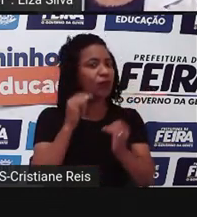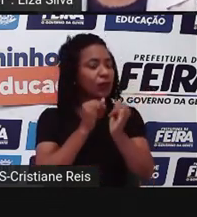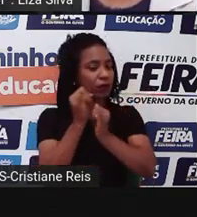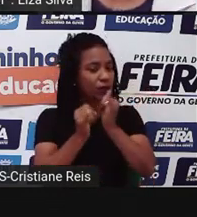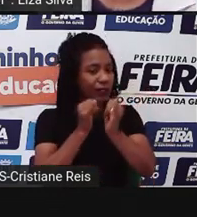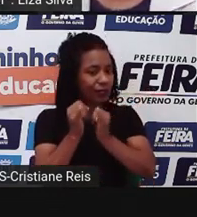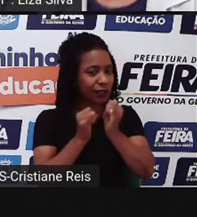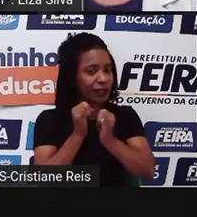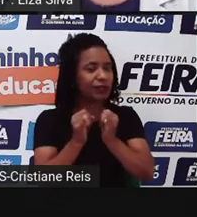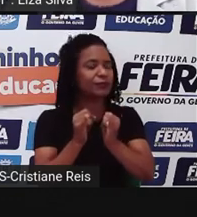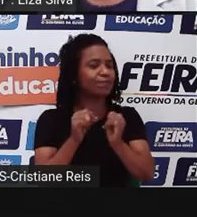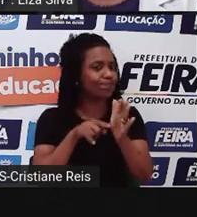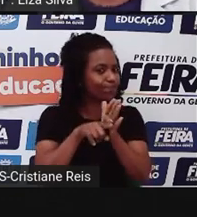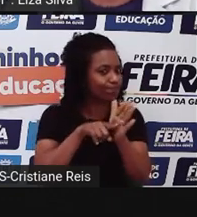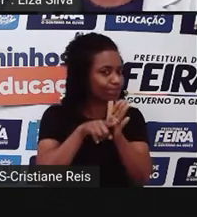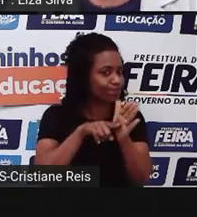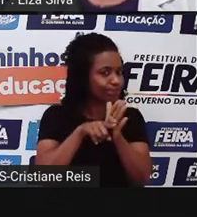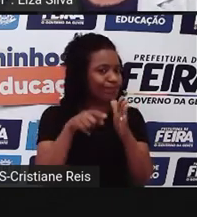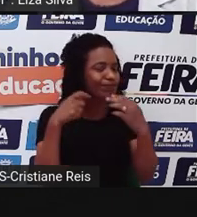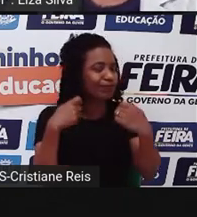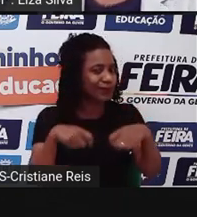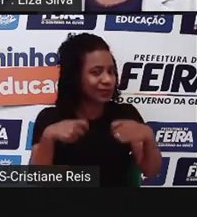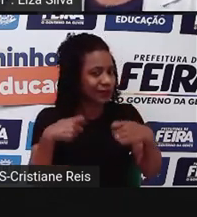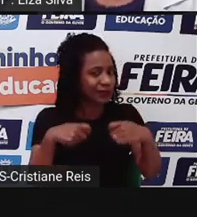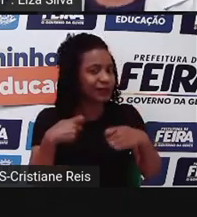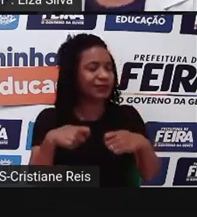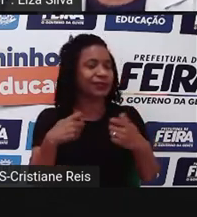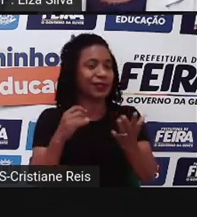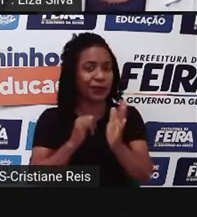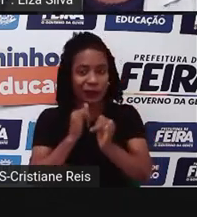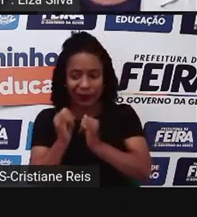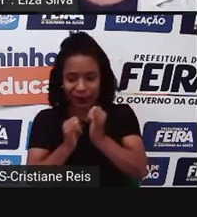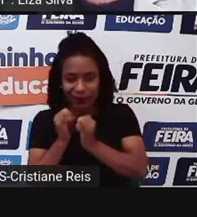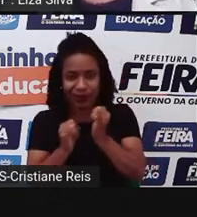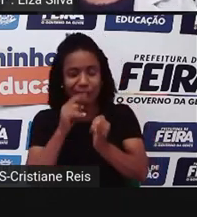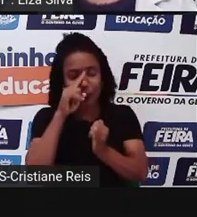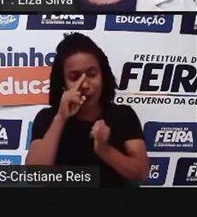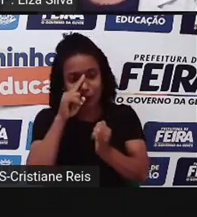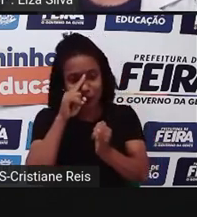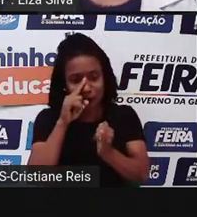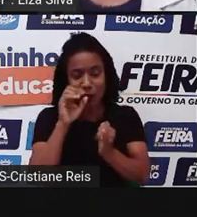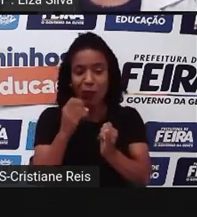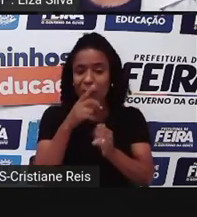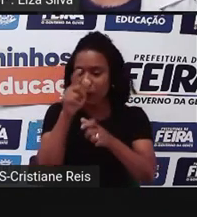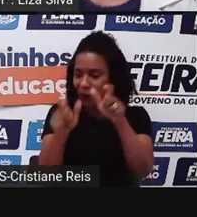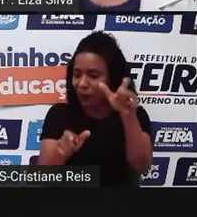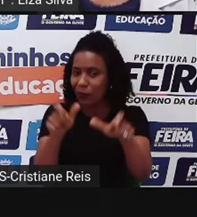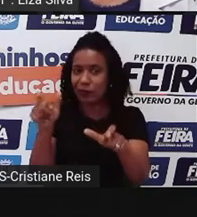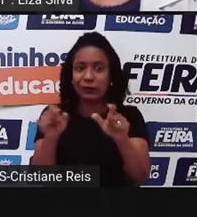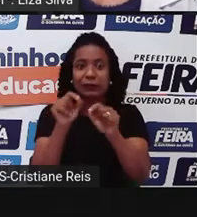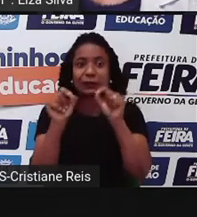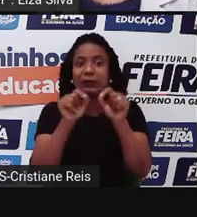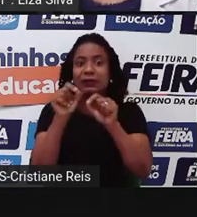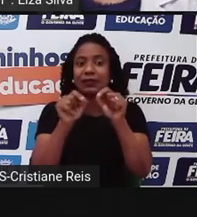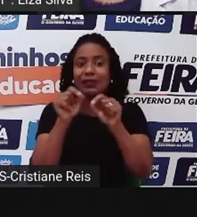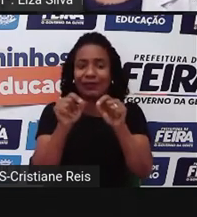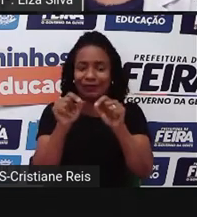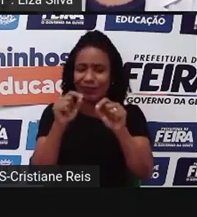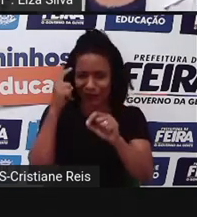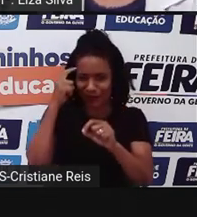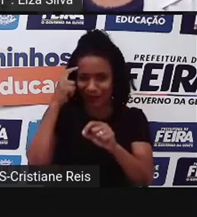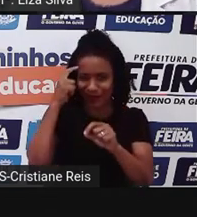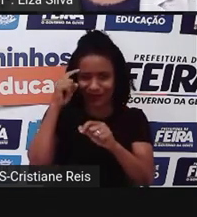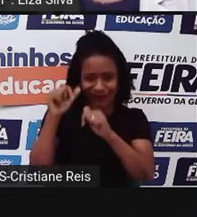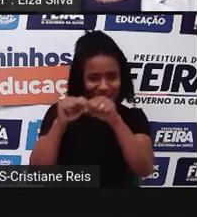de avaliar as informações e as pessoas com as quais você interage pela internet. Ok? Não se